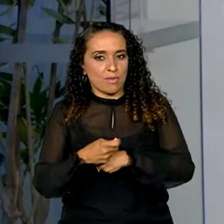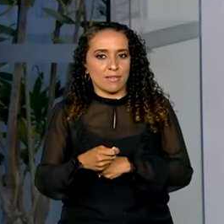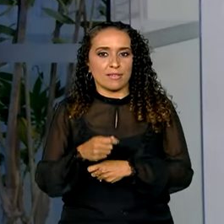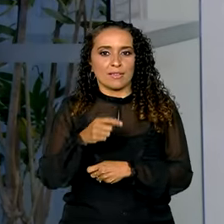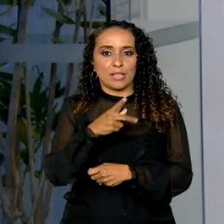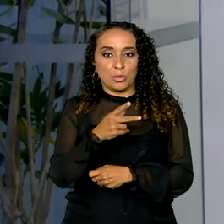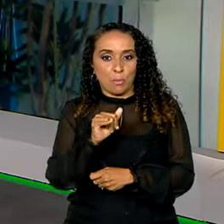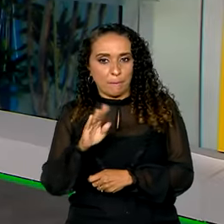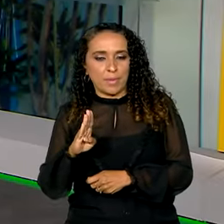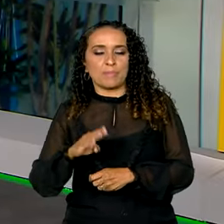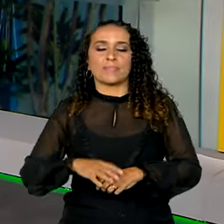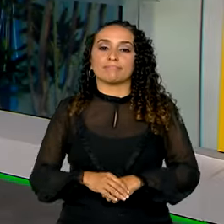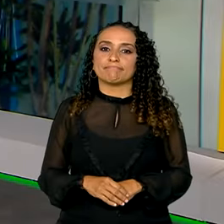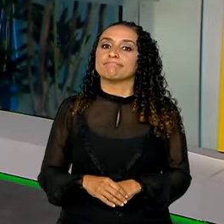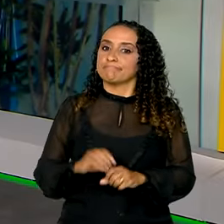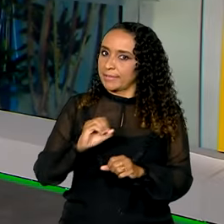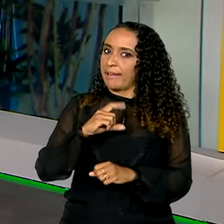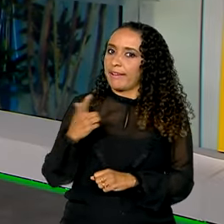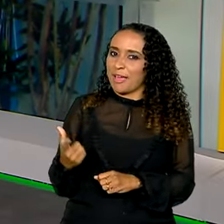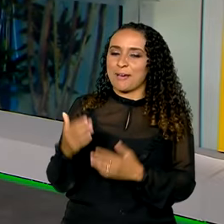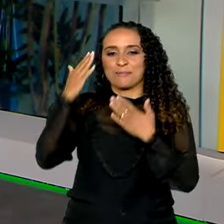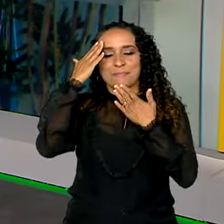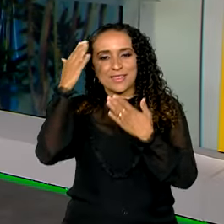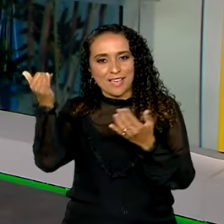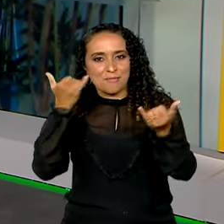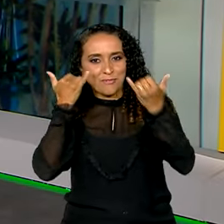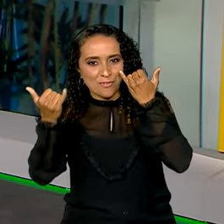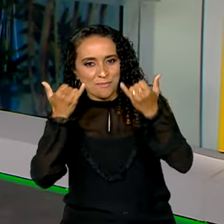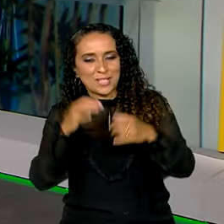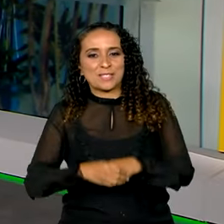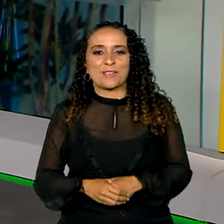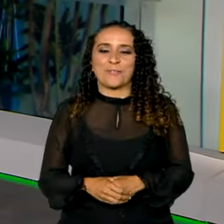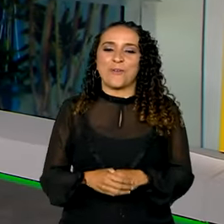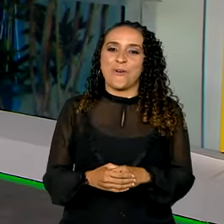do PIB, Roberto. Sem dúvida, Vanessa. Obrigado pelas informações. Uma ótima noite, viu?